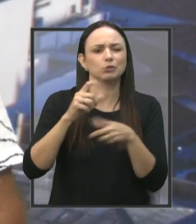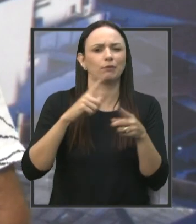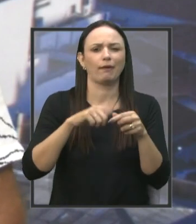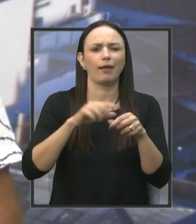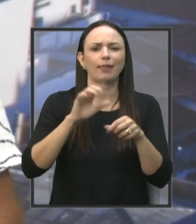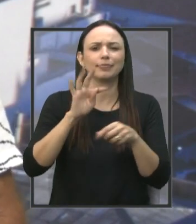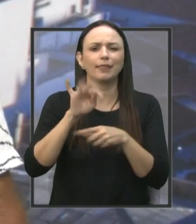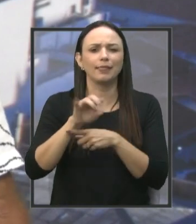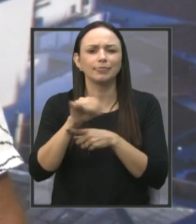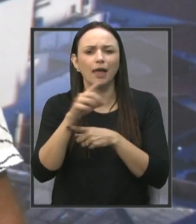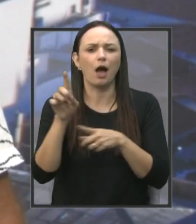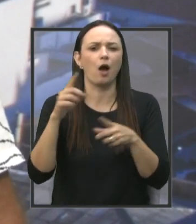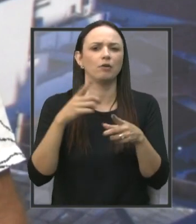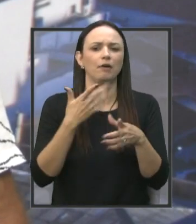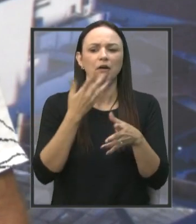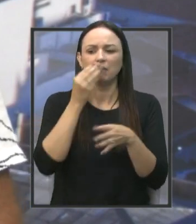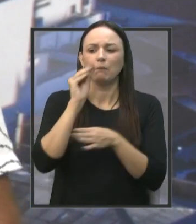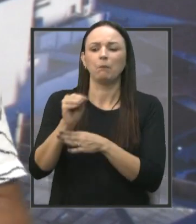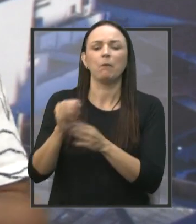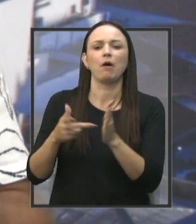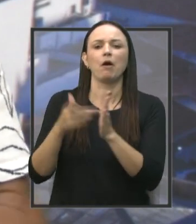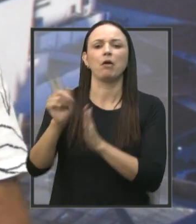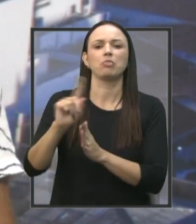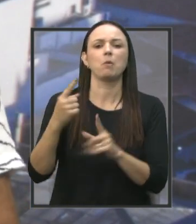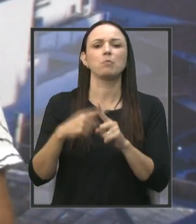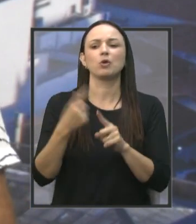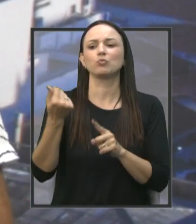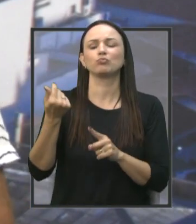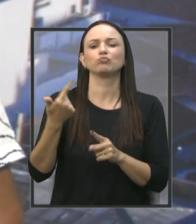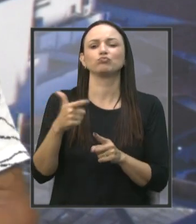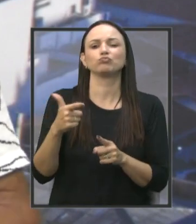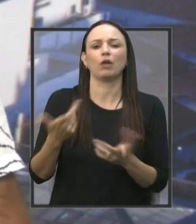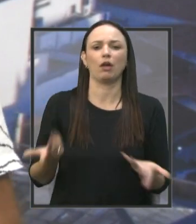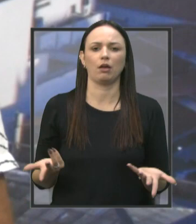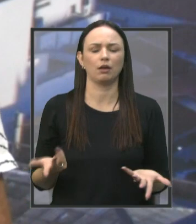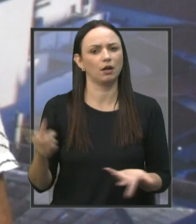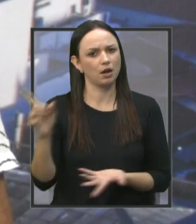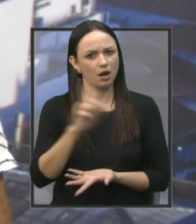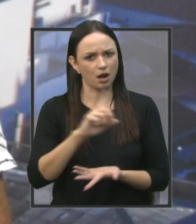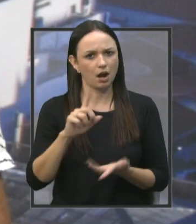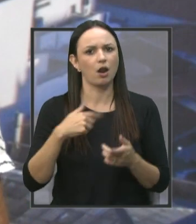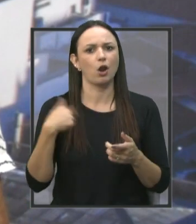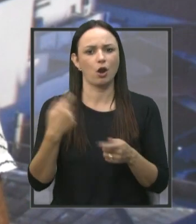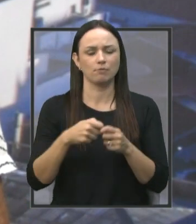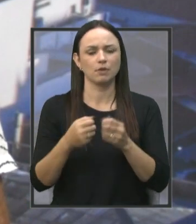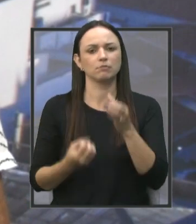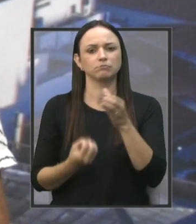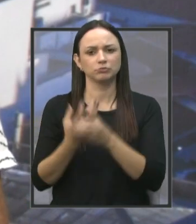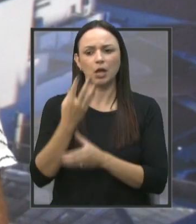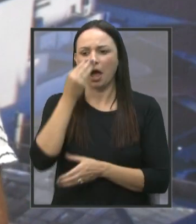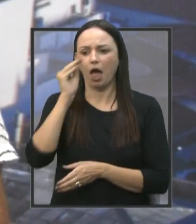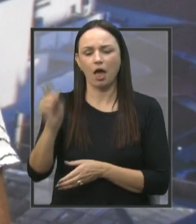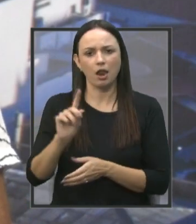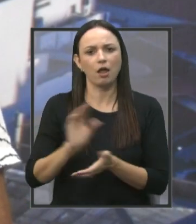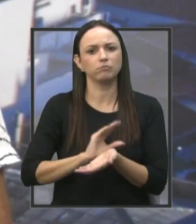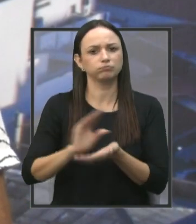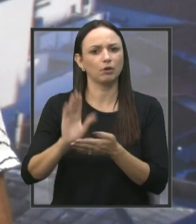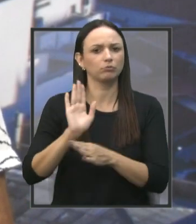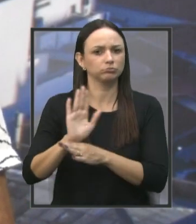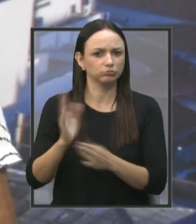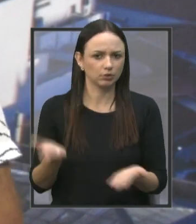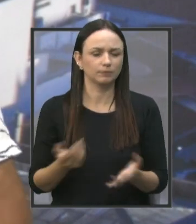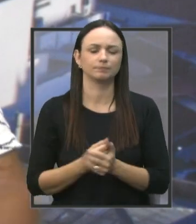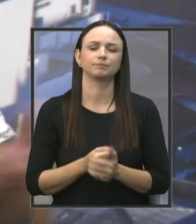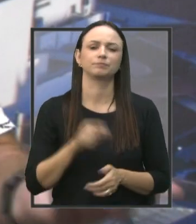tendões e de ser abandonado, tá? É porque não tem recurso. Não, nós temos que criar o recurso e não abandoná-los, né? Eu não digo,